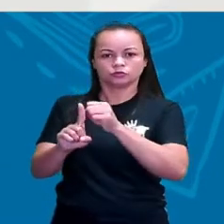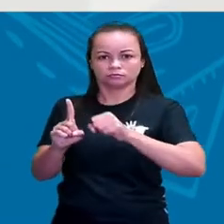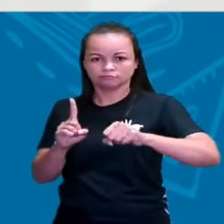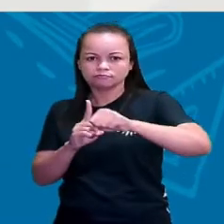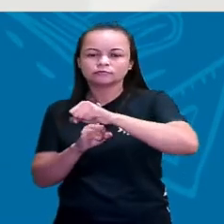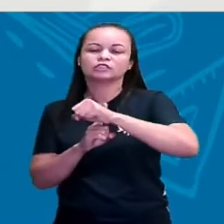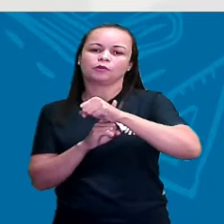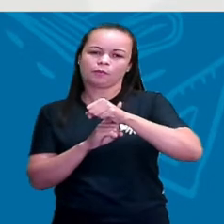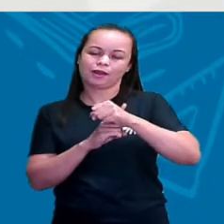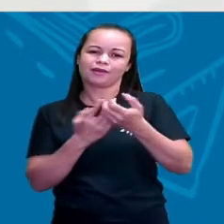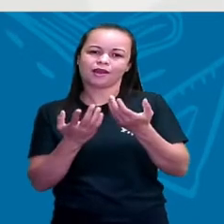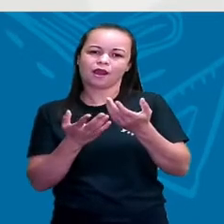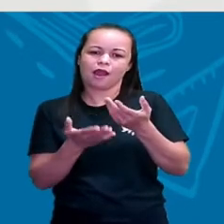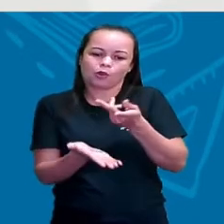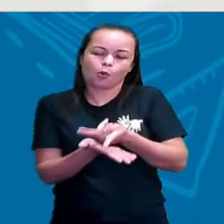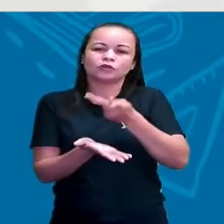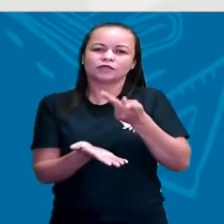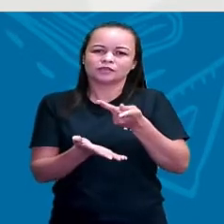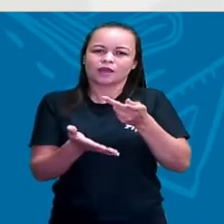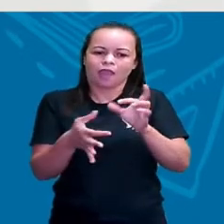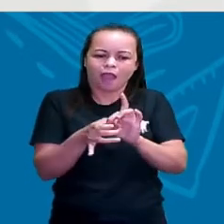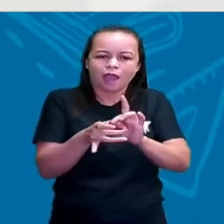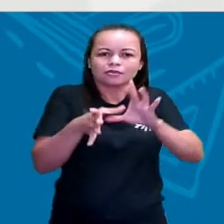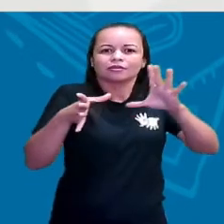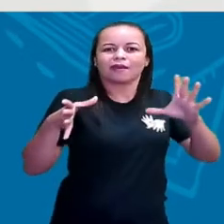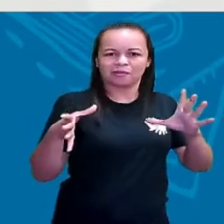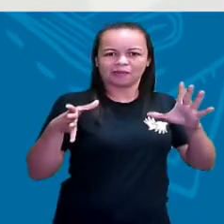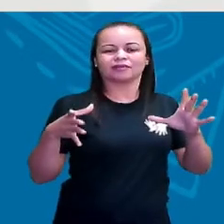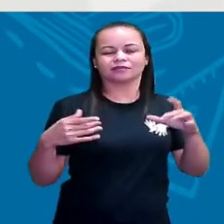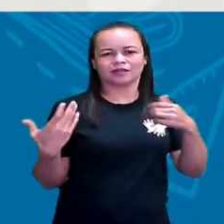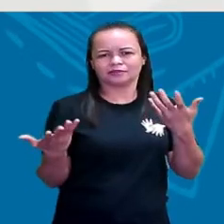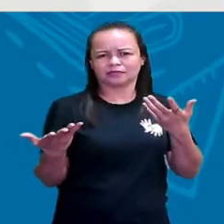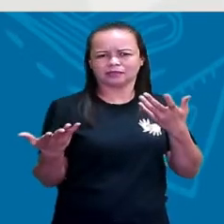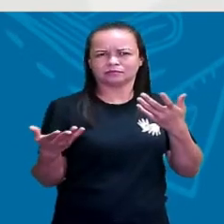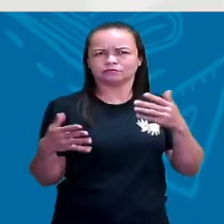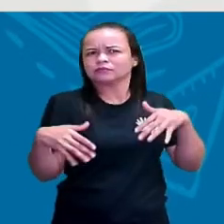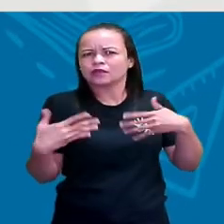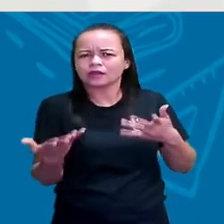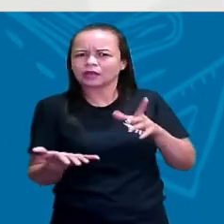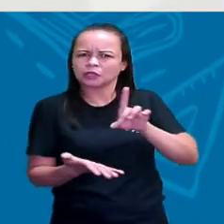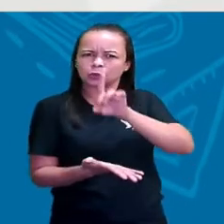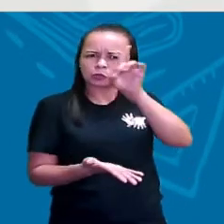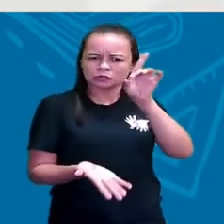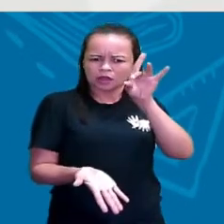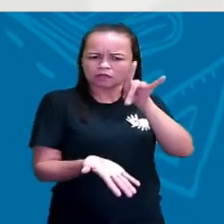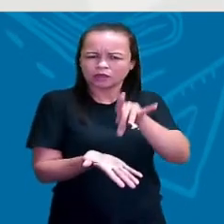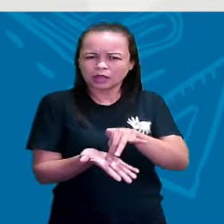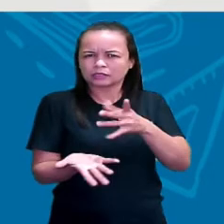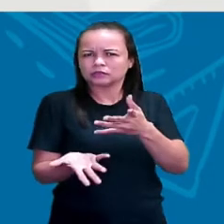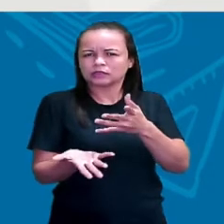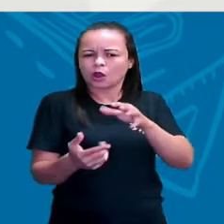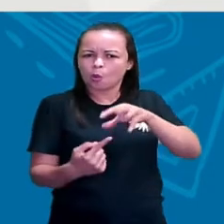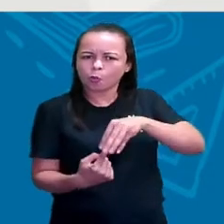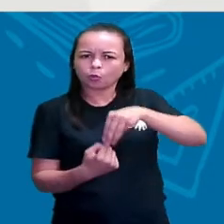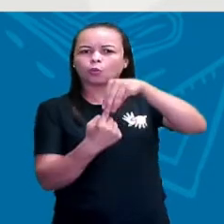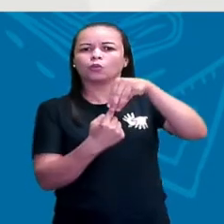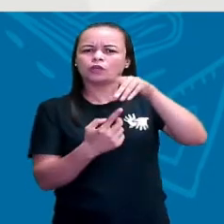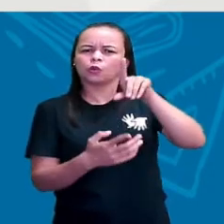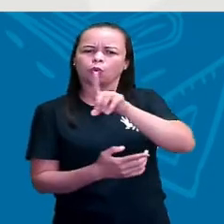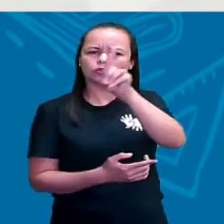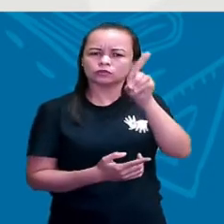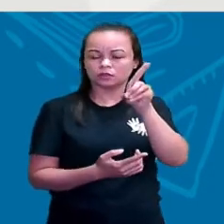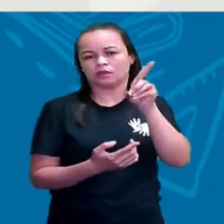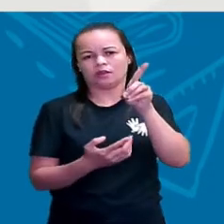aquela independência. E será que aquela independência aconteceu realmente nesse dia? Será que foi um dia único pra poder